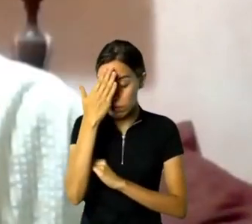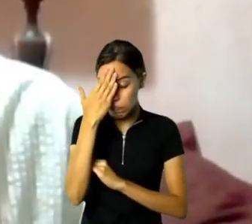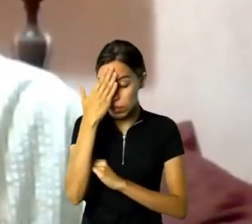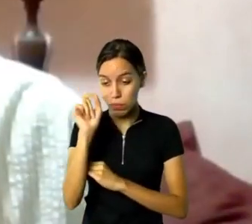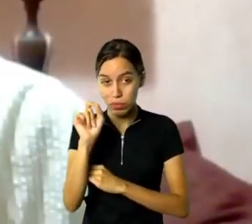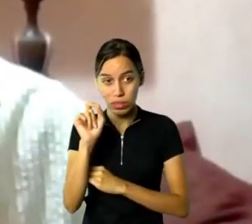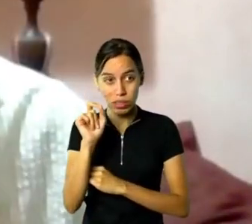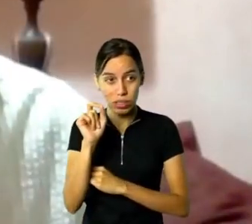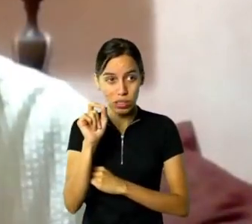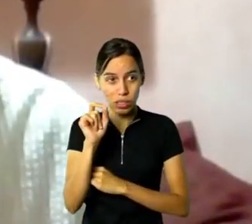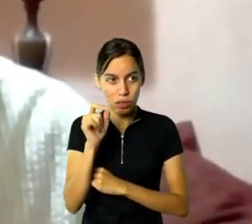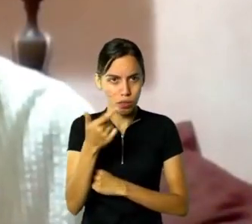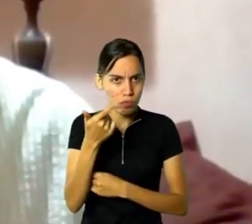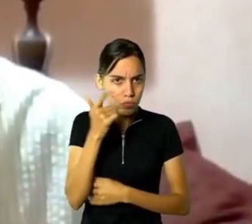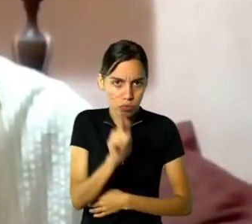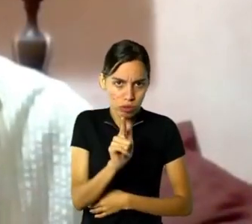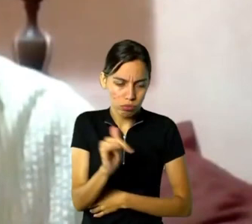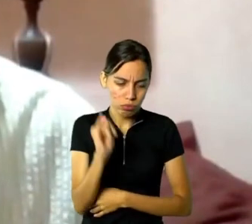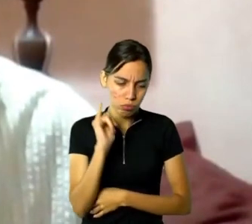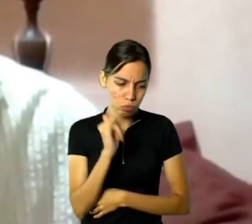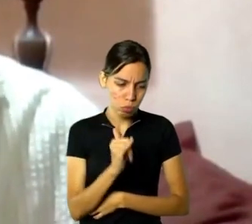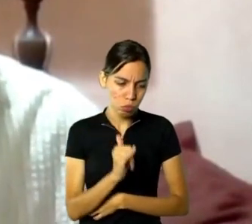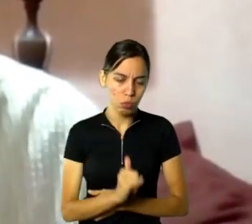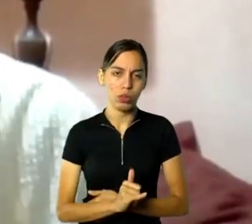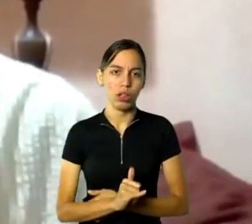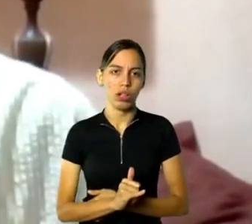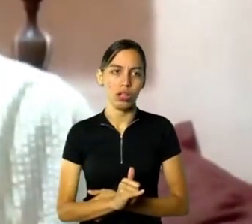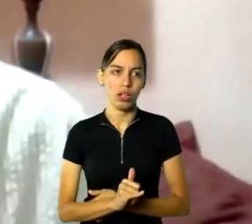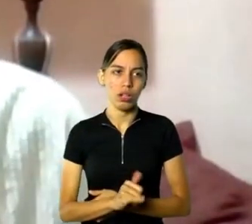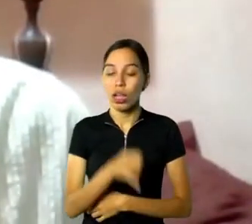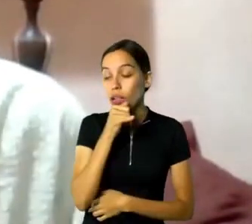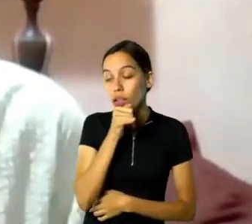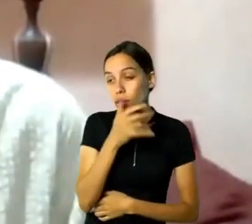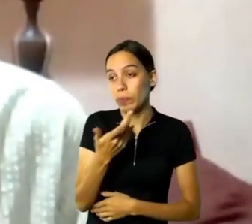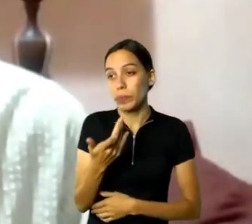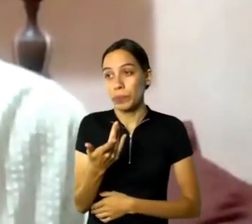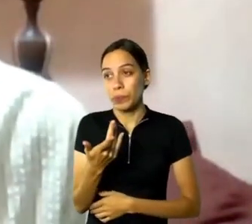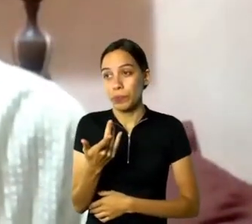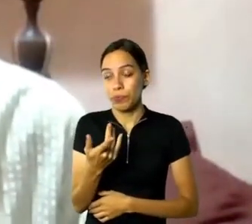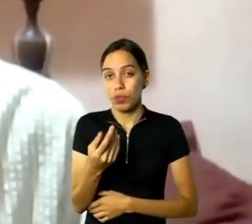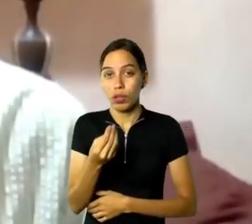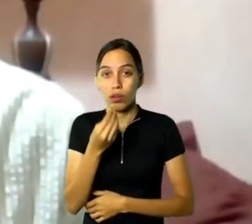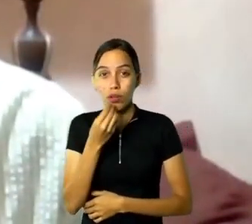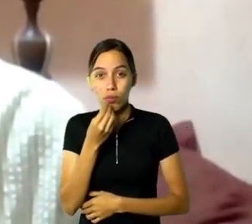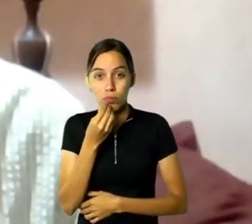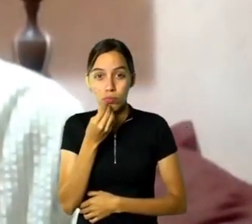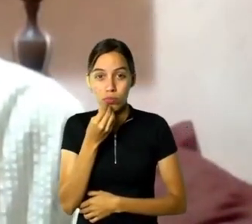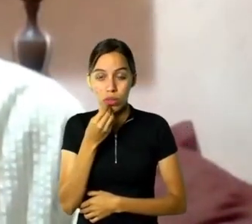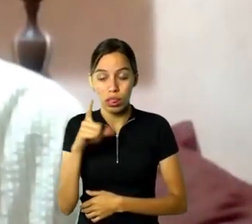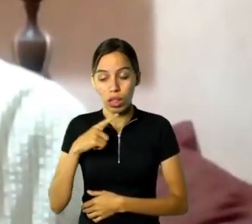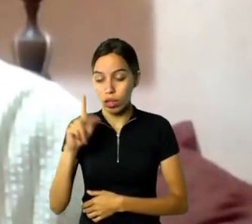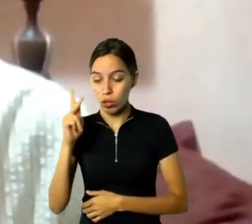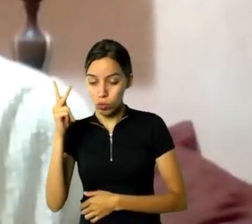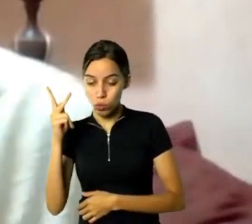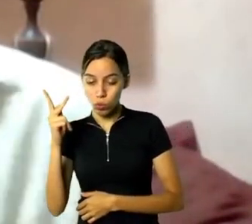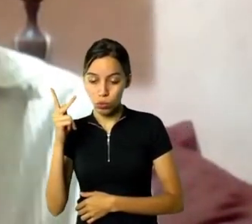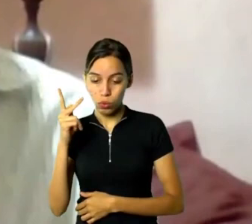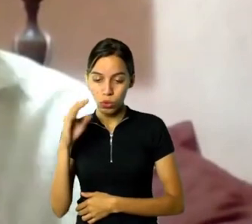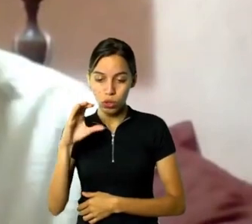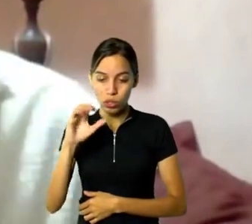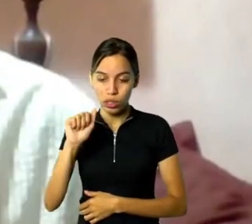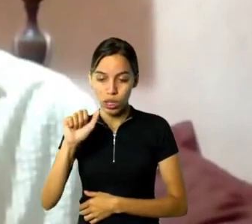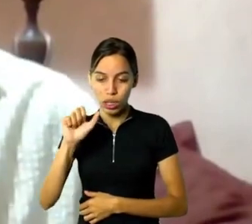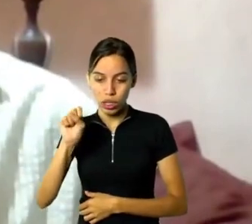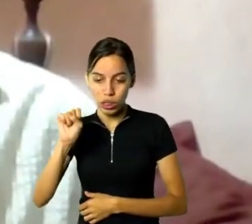usei, que tem histórias pessoais, de pessoas que viveram no Cassino da Urca, ou em algum lugar, que o Joaquim Rola fez, que